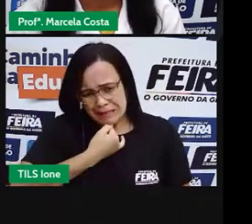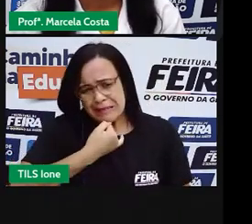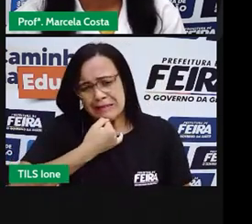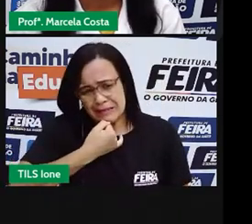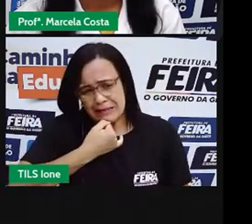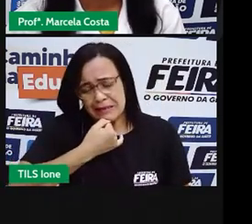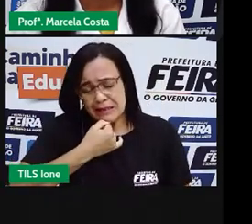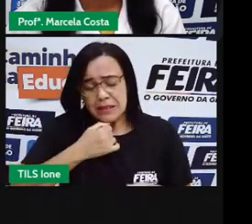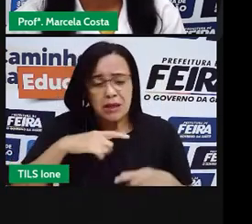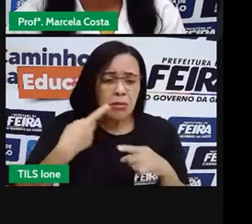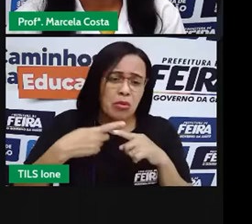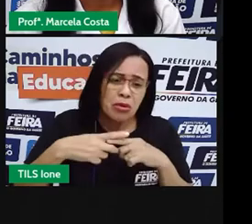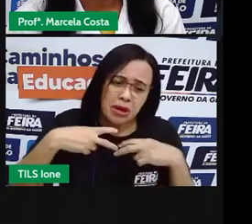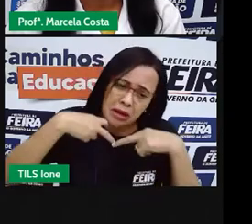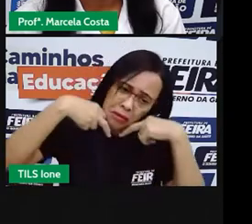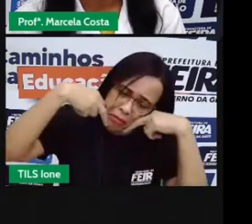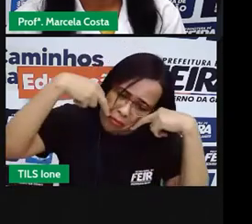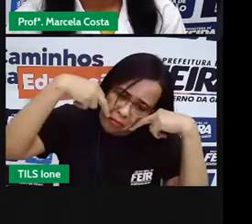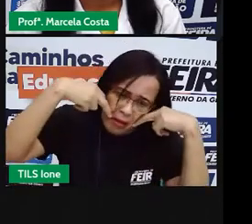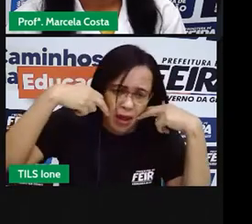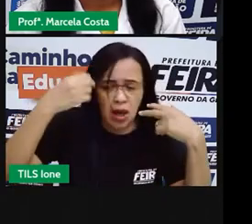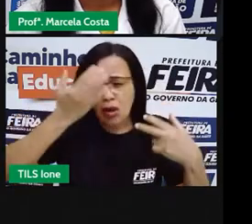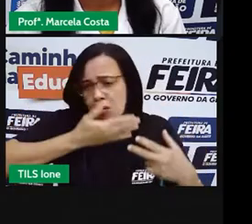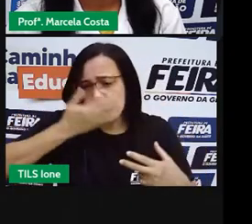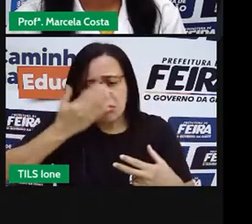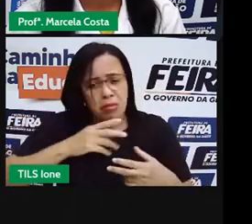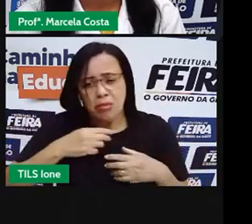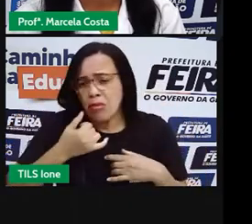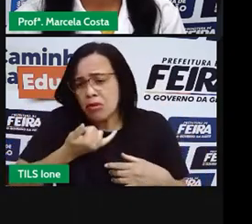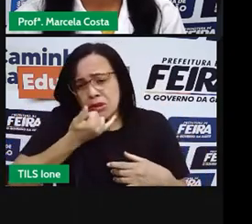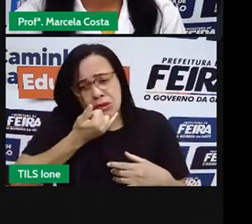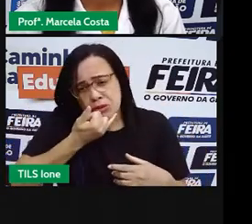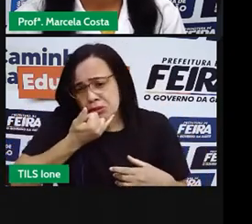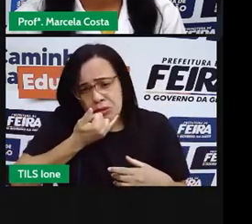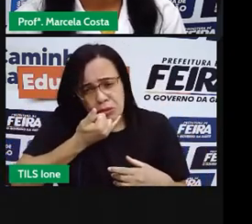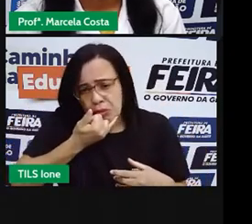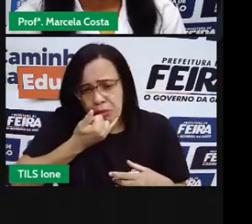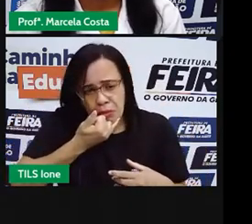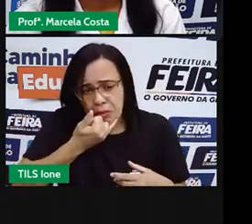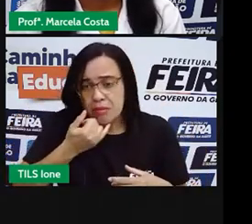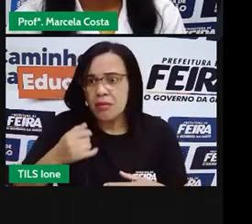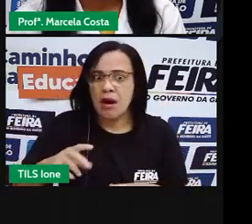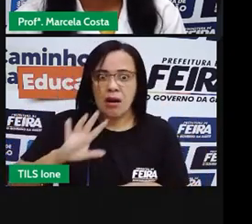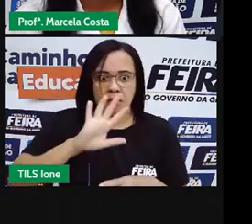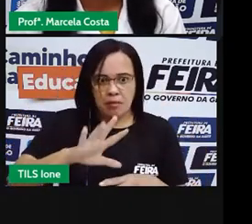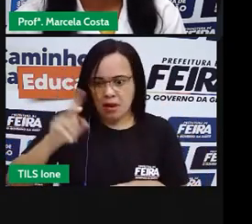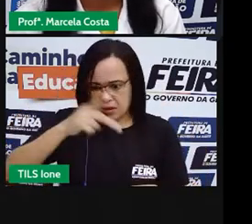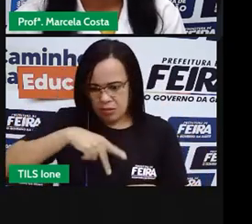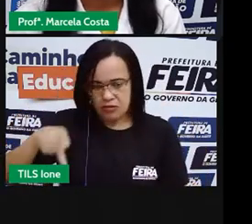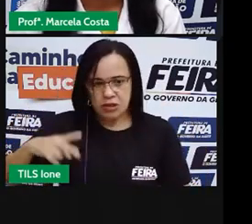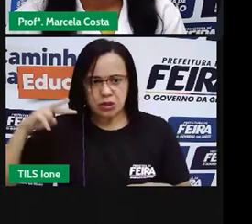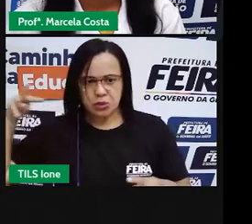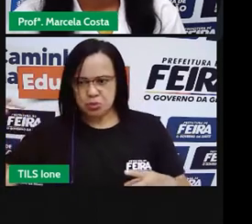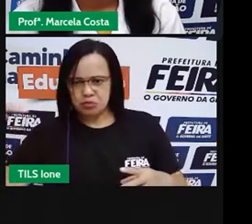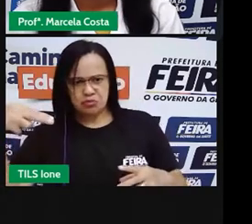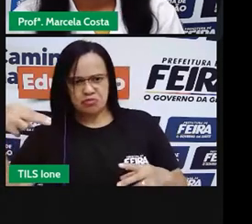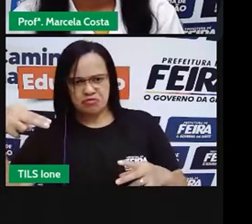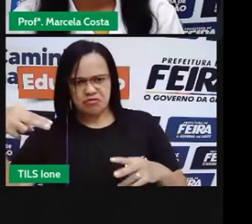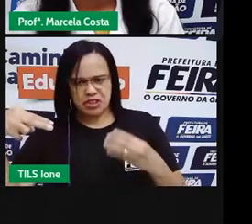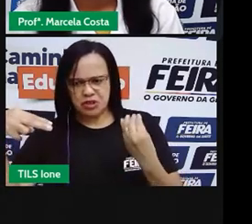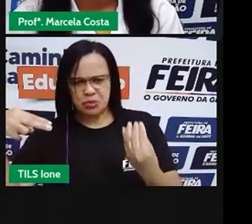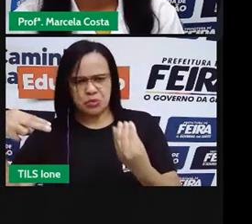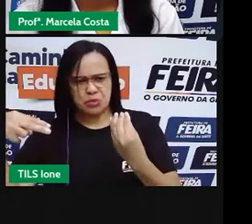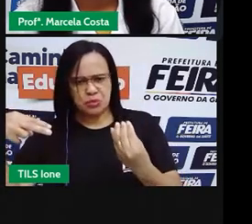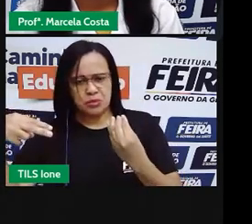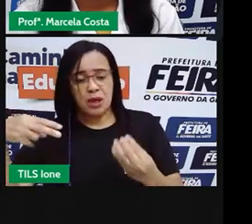tímida e disse que tinha sido sem querer. Ah, a professora estava lá, observando toda a cena. A